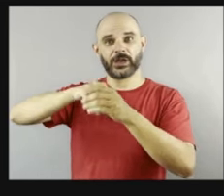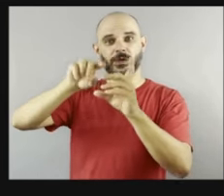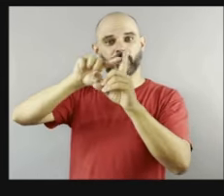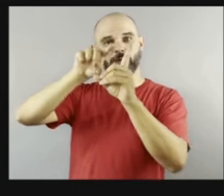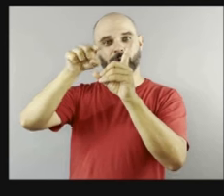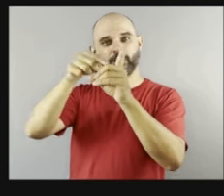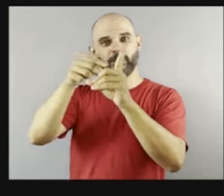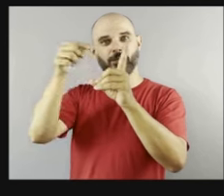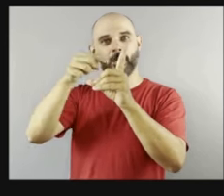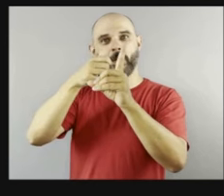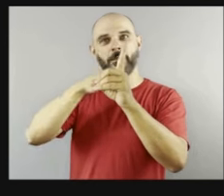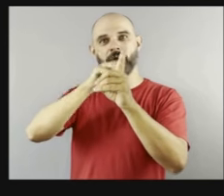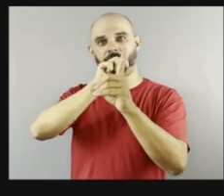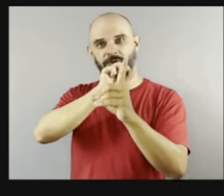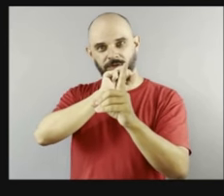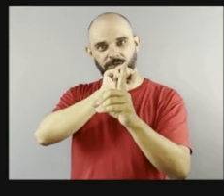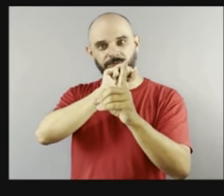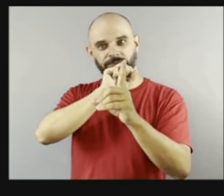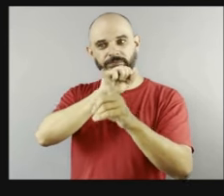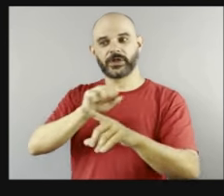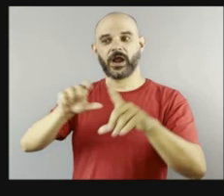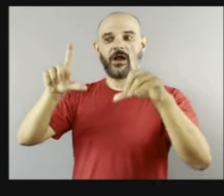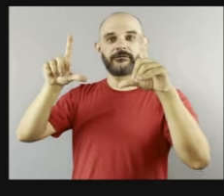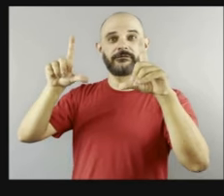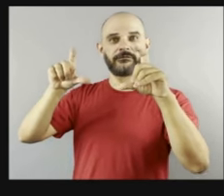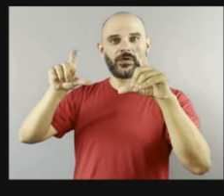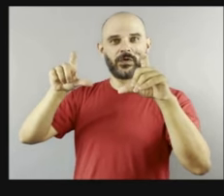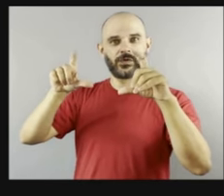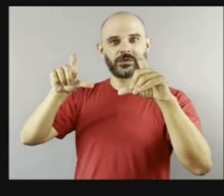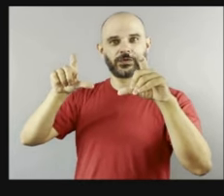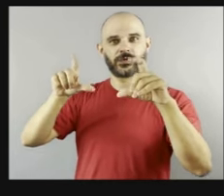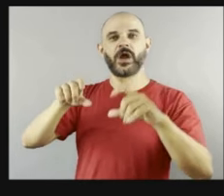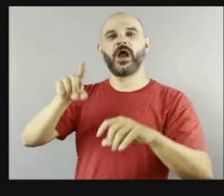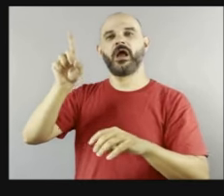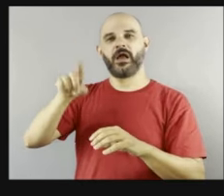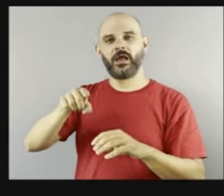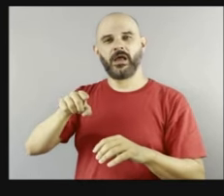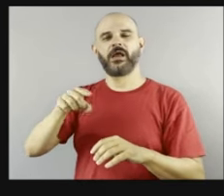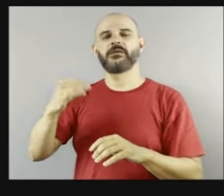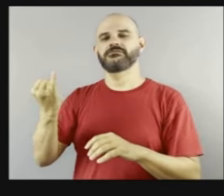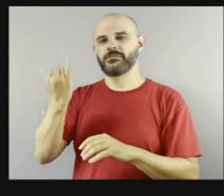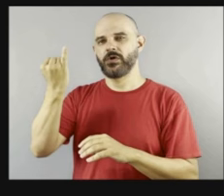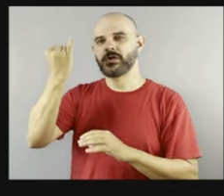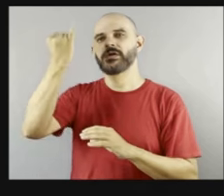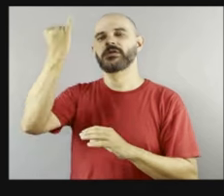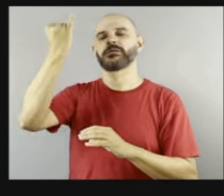tem, para mim, ela tem um significado muito, muito importante para dois temas